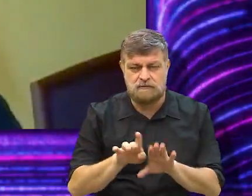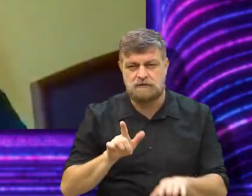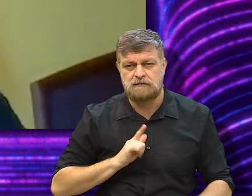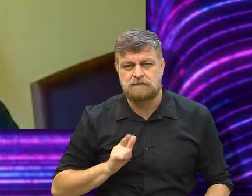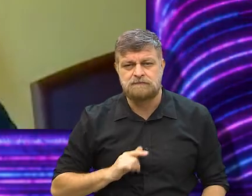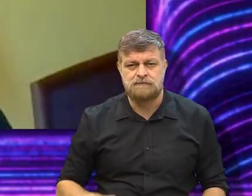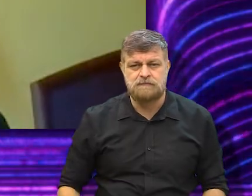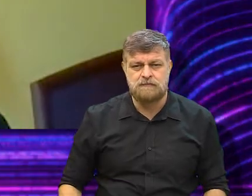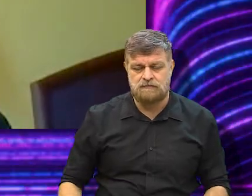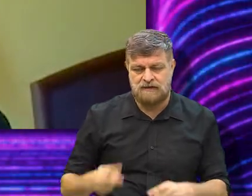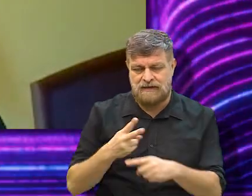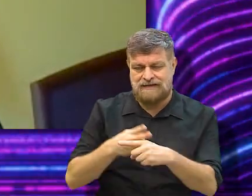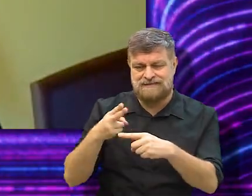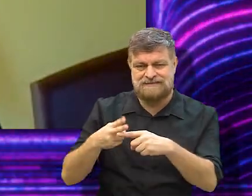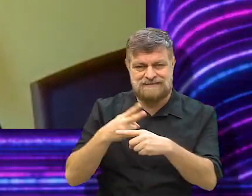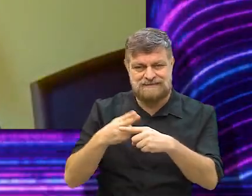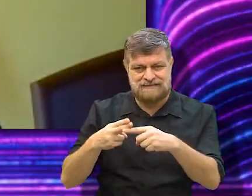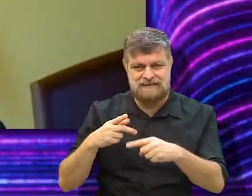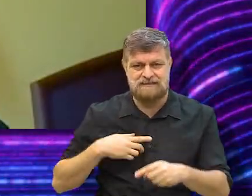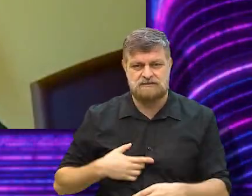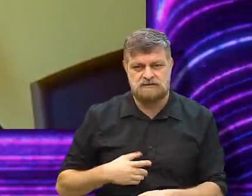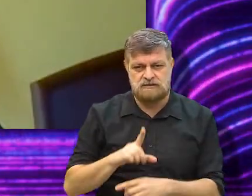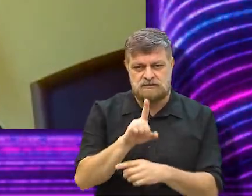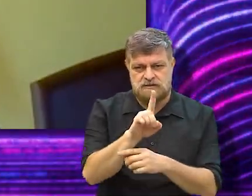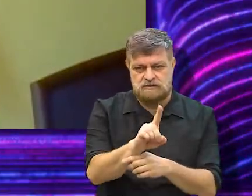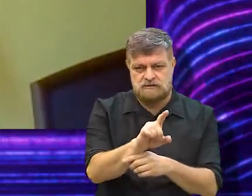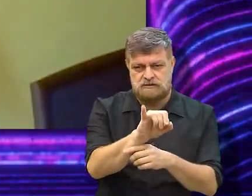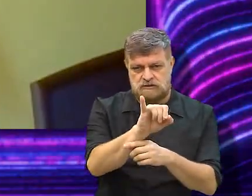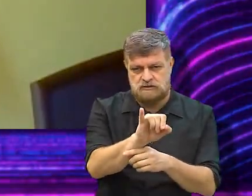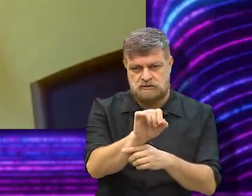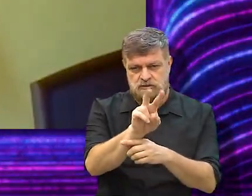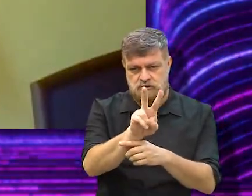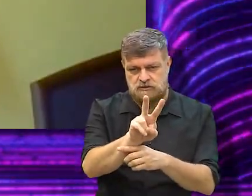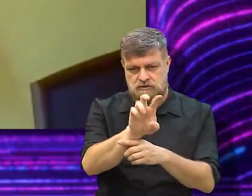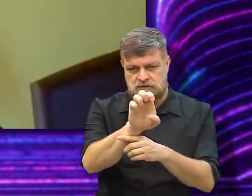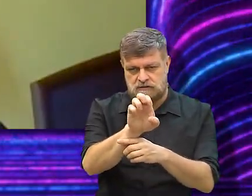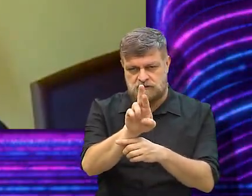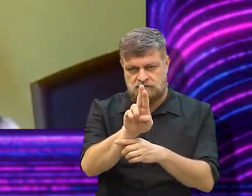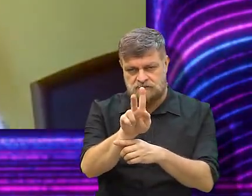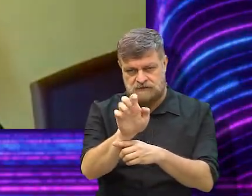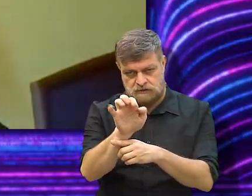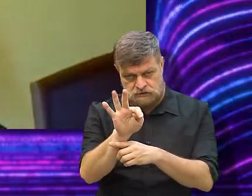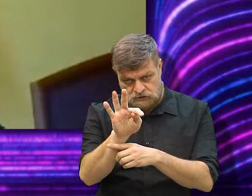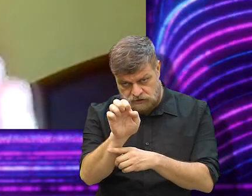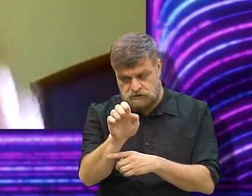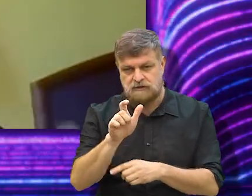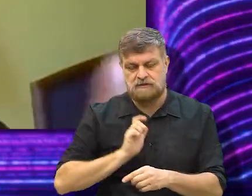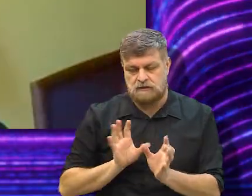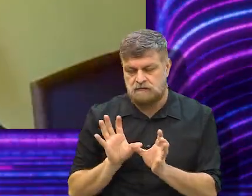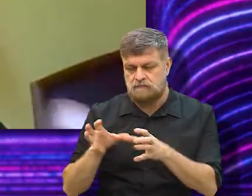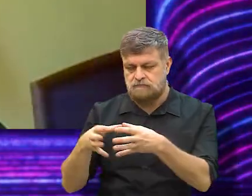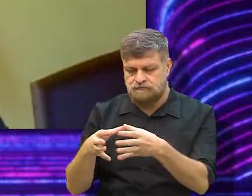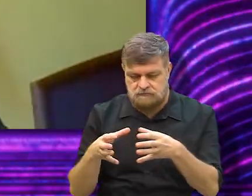E não deixa de ser parecido com algumas séries que a gente vê. Por exemplo, o Divergente. O Divergente tem também a divisão dentro